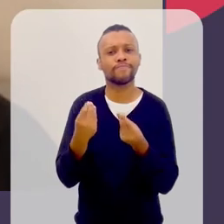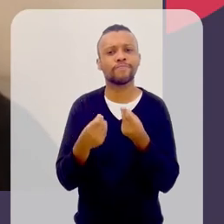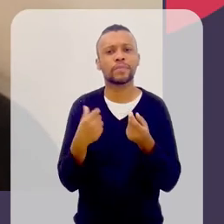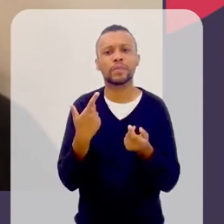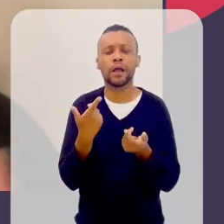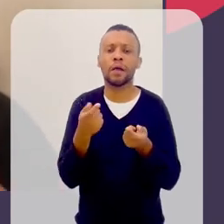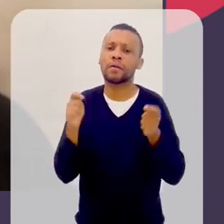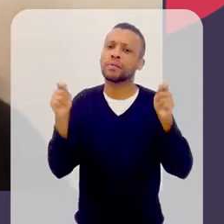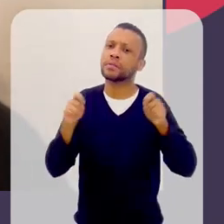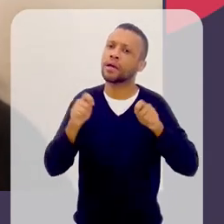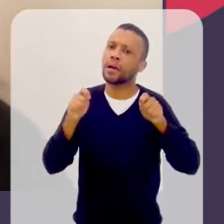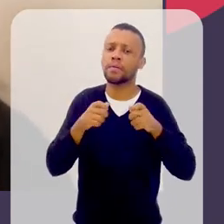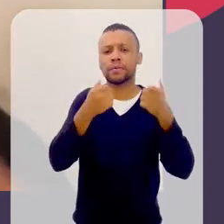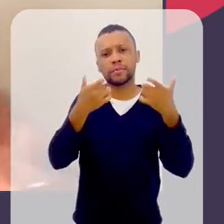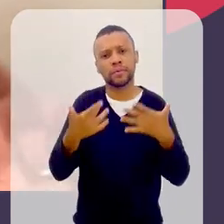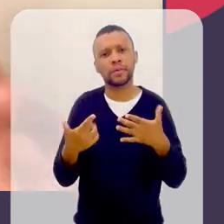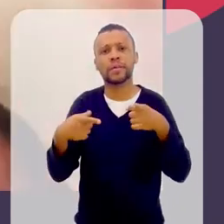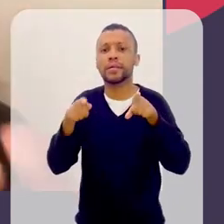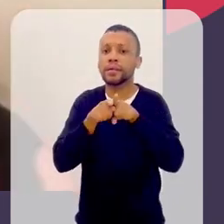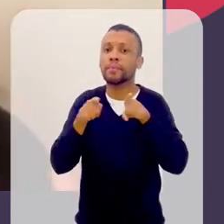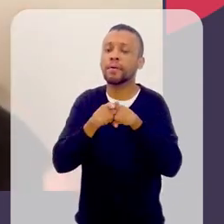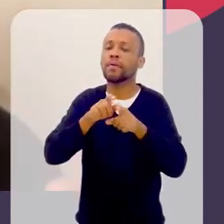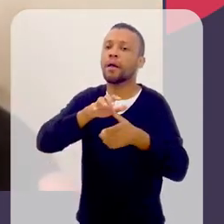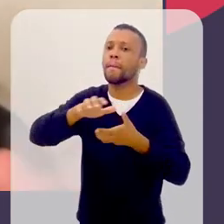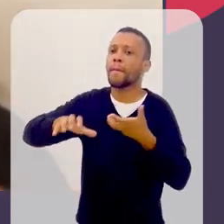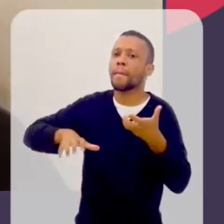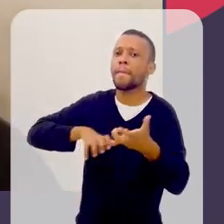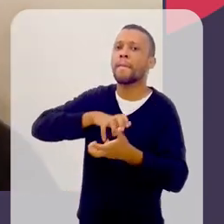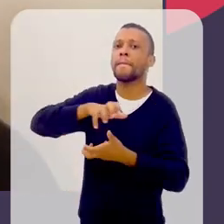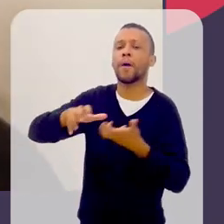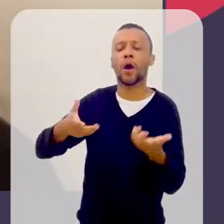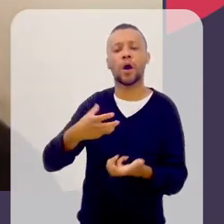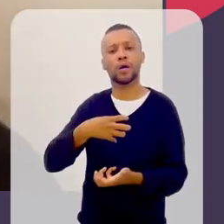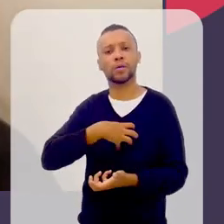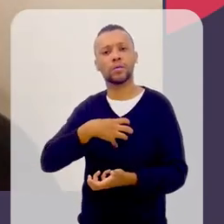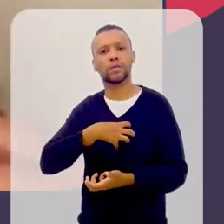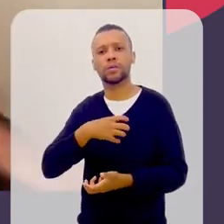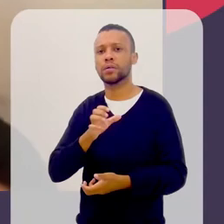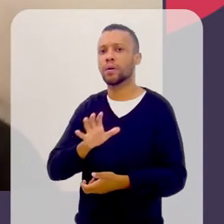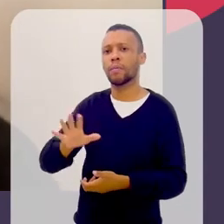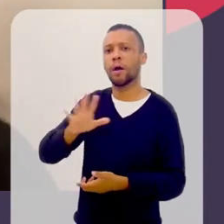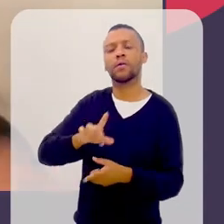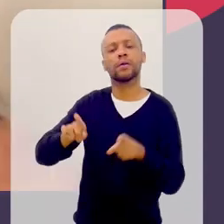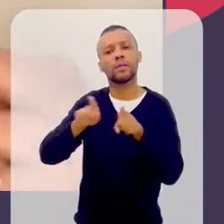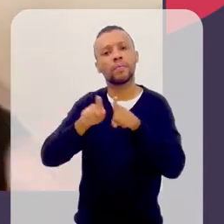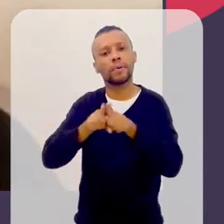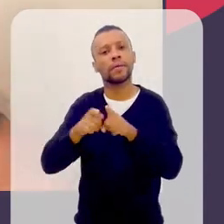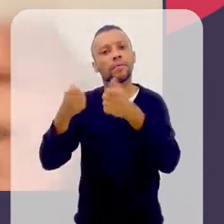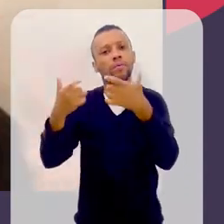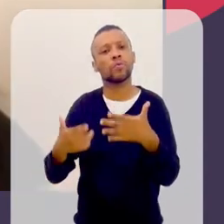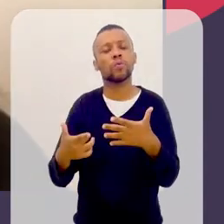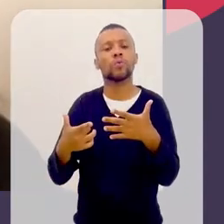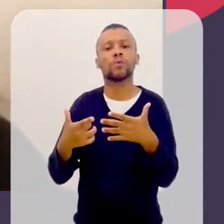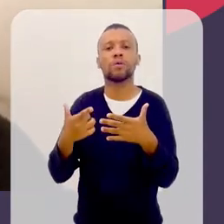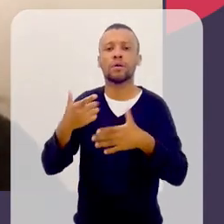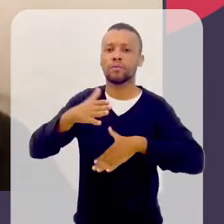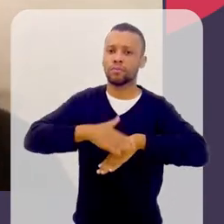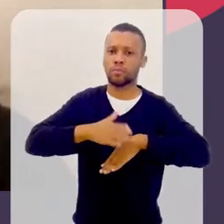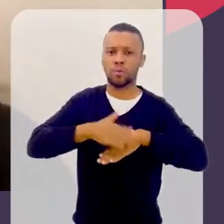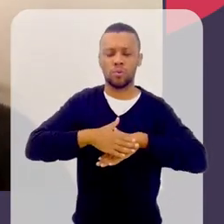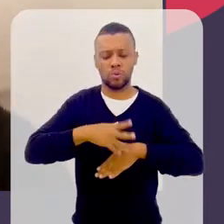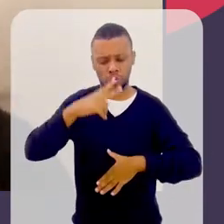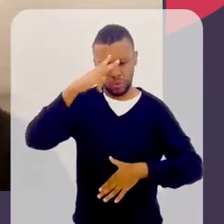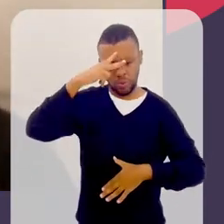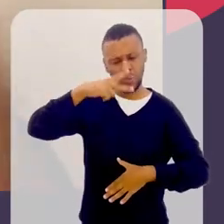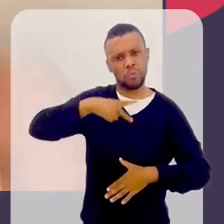também foram revolucionárias da sua maneira, também estavam ali exercendo o seu direito à revelia, né?